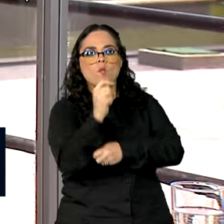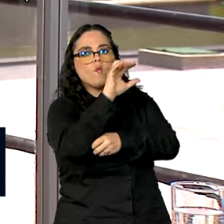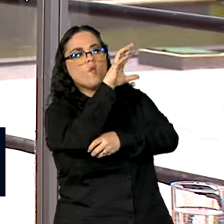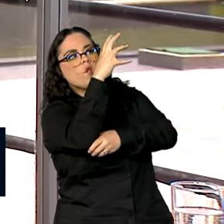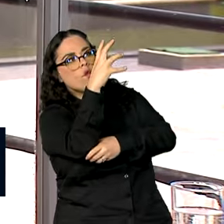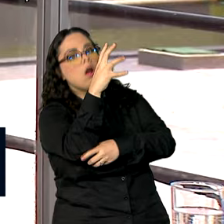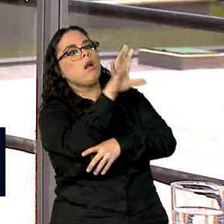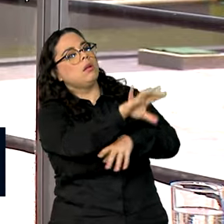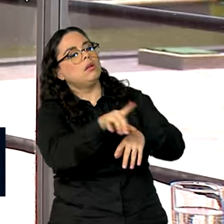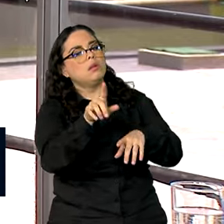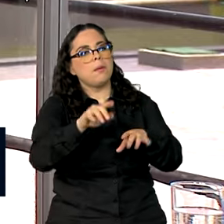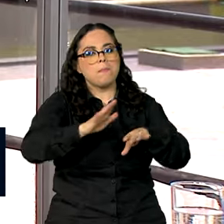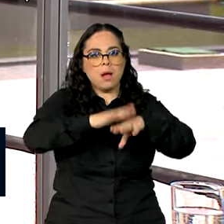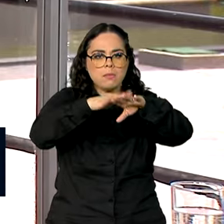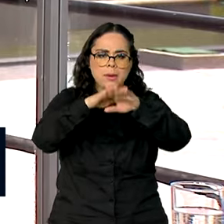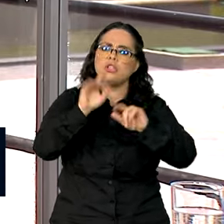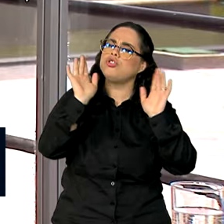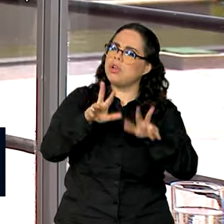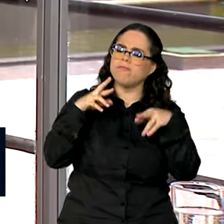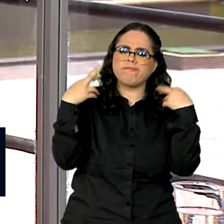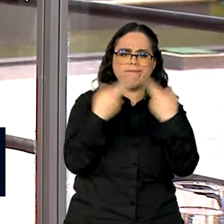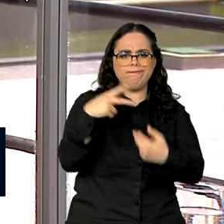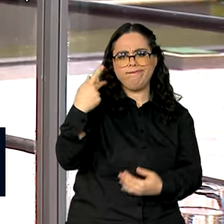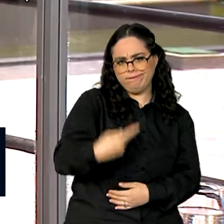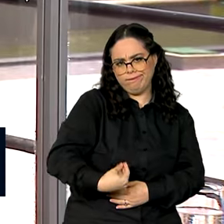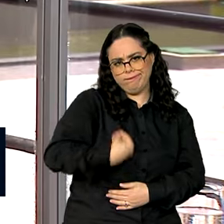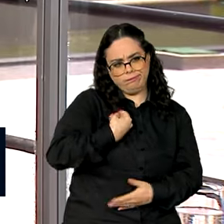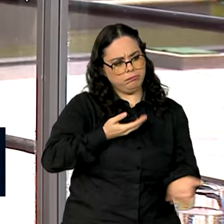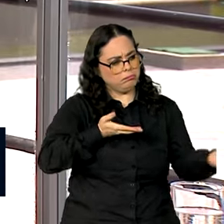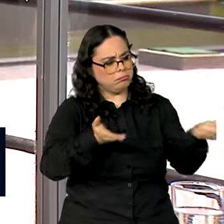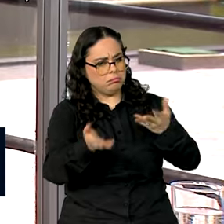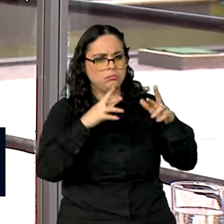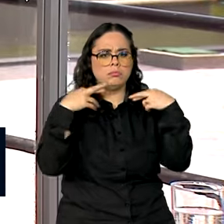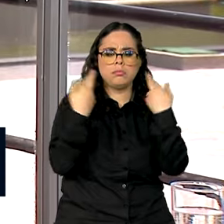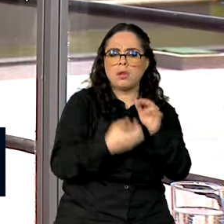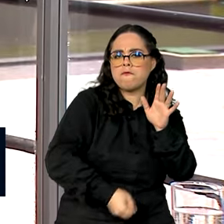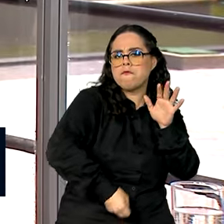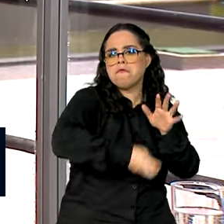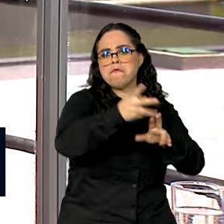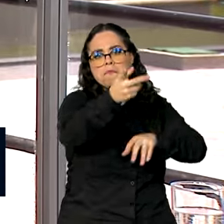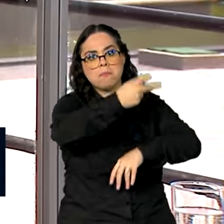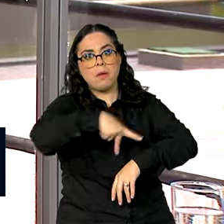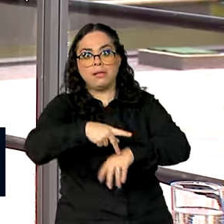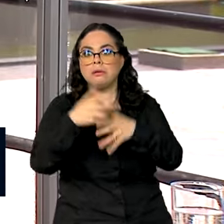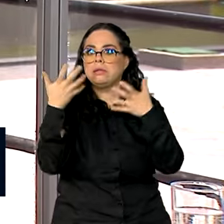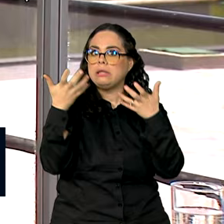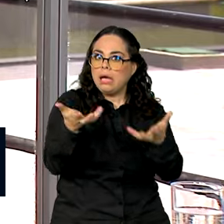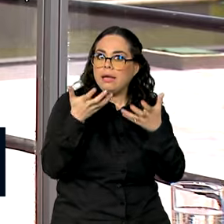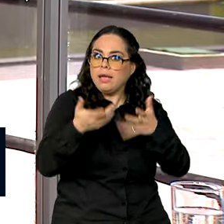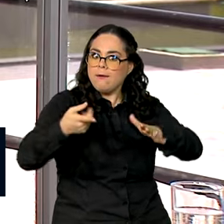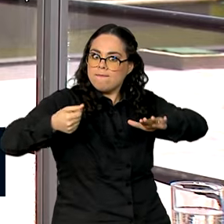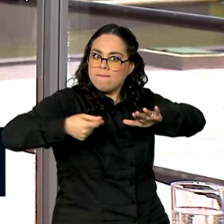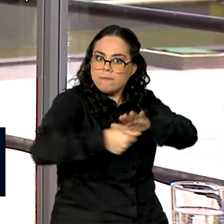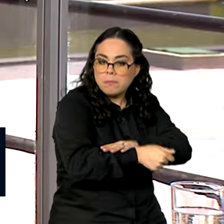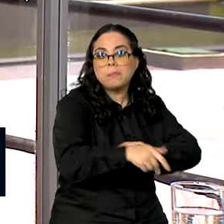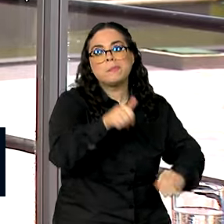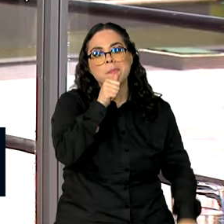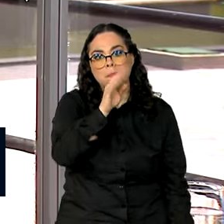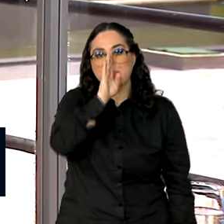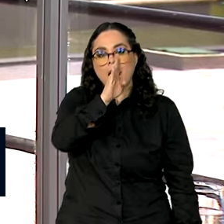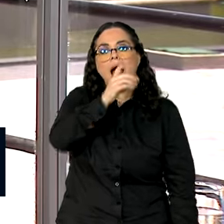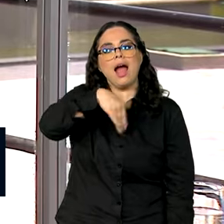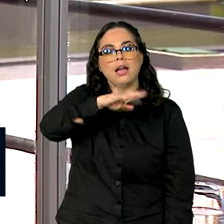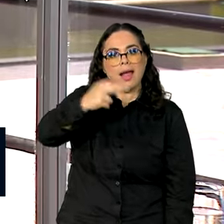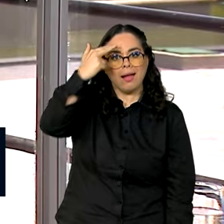foi tratada aqui nas bilaterais com o presidente Lula. Vários países do mundo querendo investir aqui, inclusive Emirados Árabes,